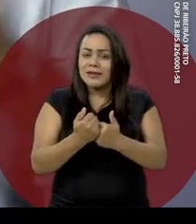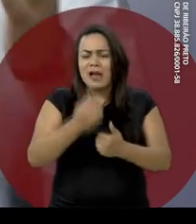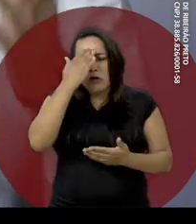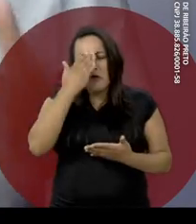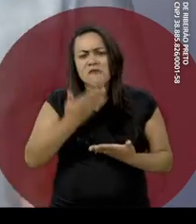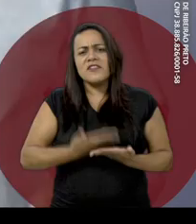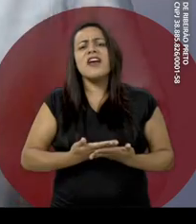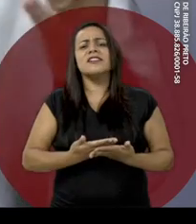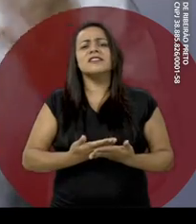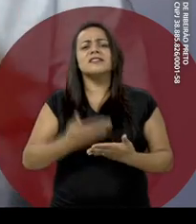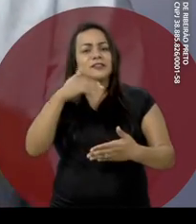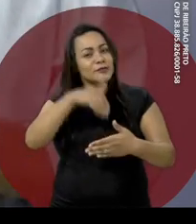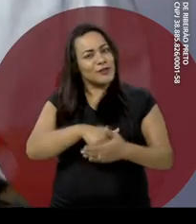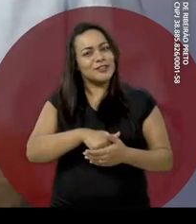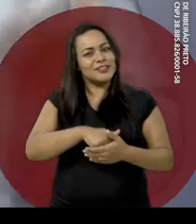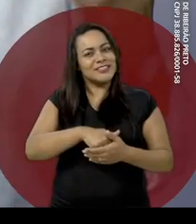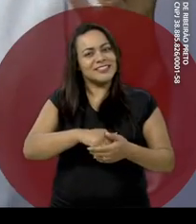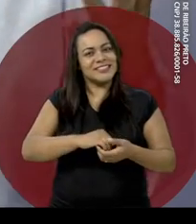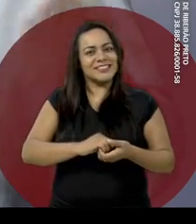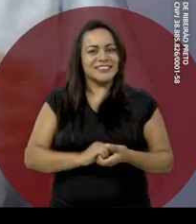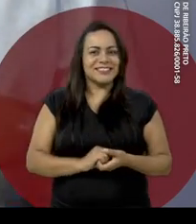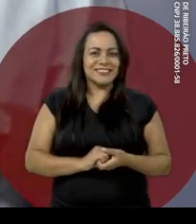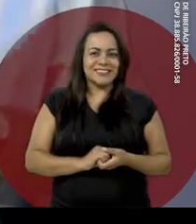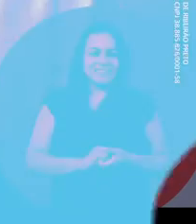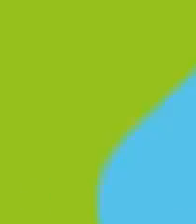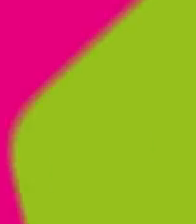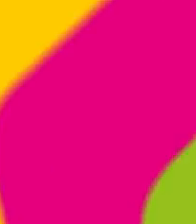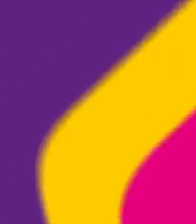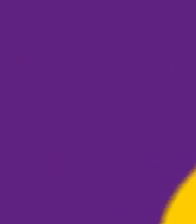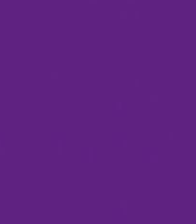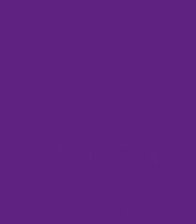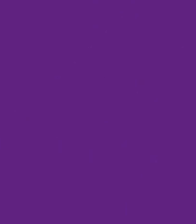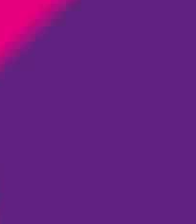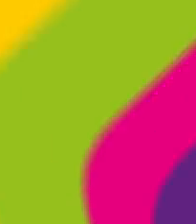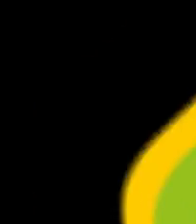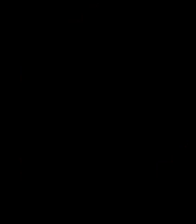eu preciso do seu apoio, da sua confiança, do seu voto. Treze! Treze! Treze! Treze! Treze! Treze! Treze!